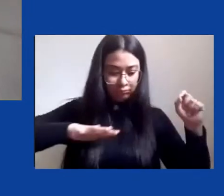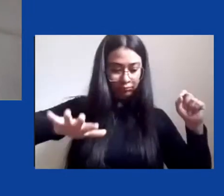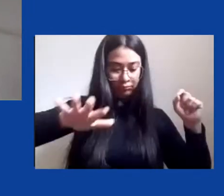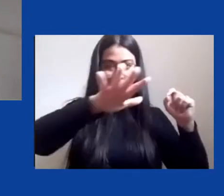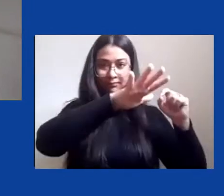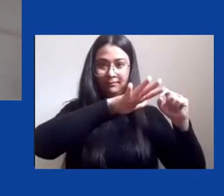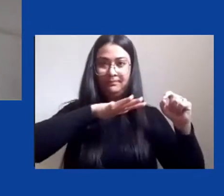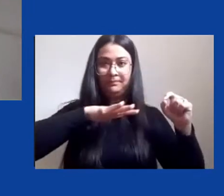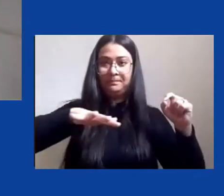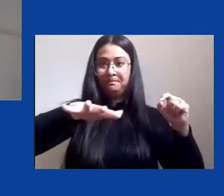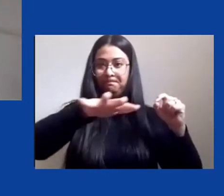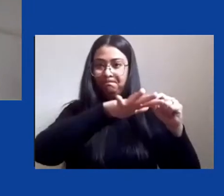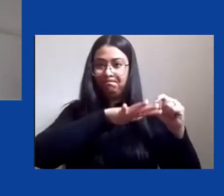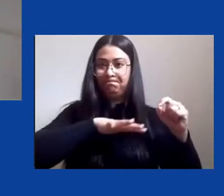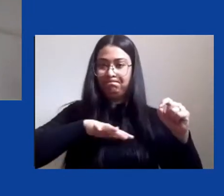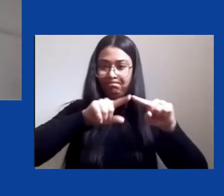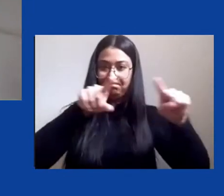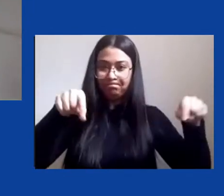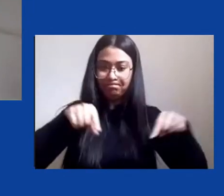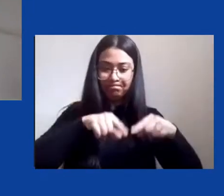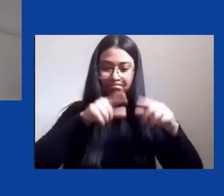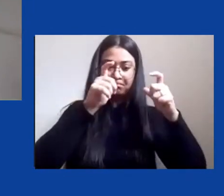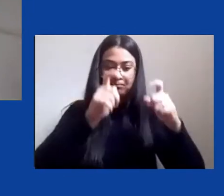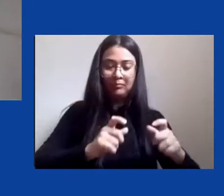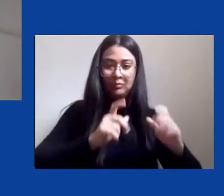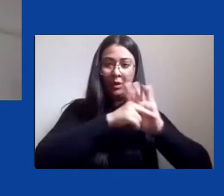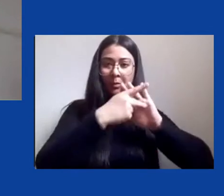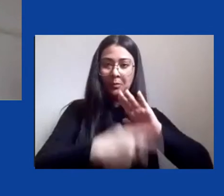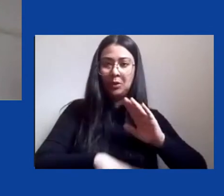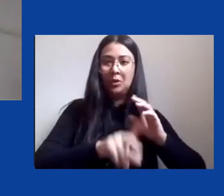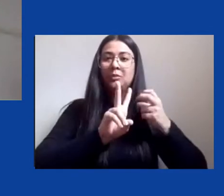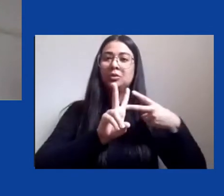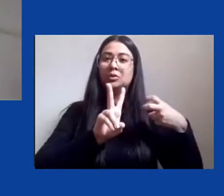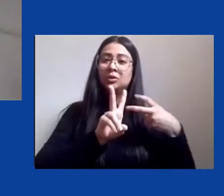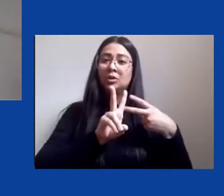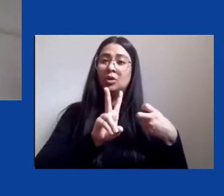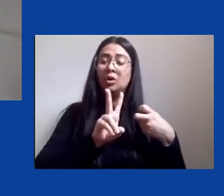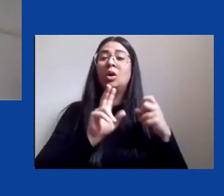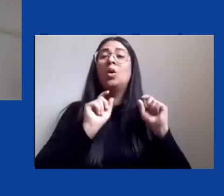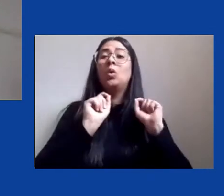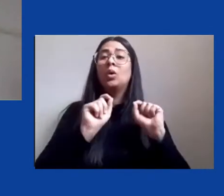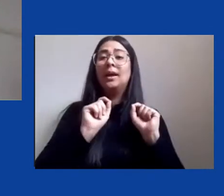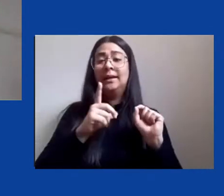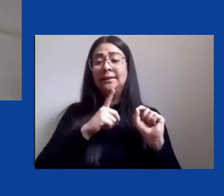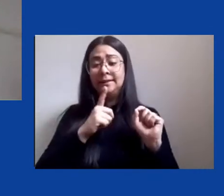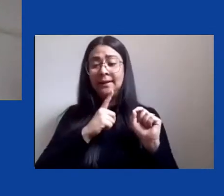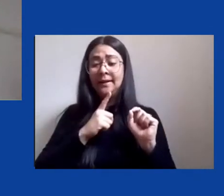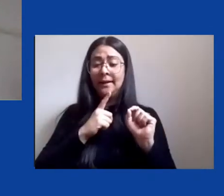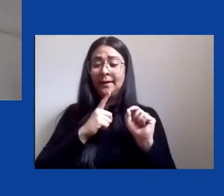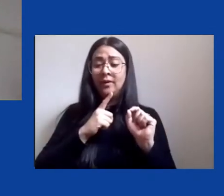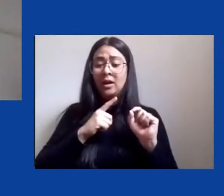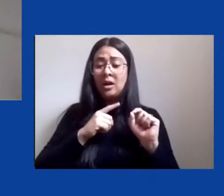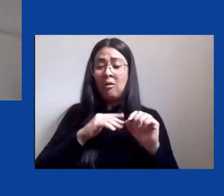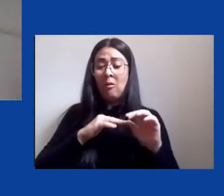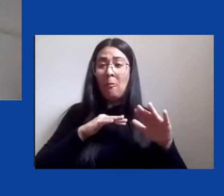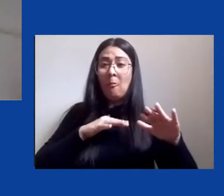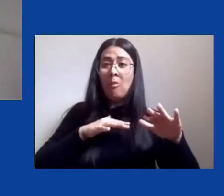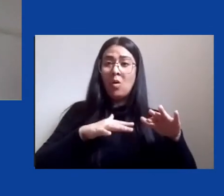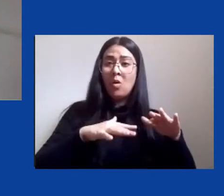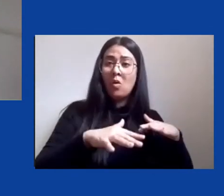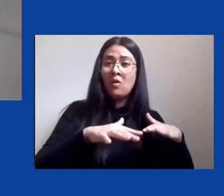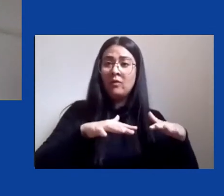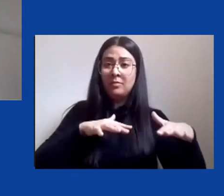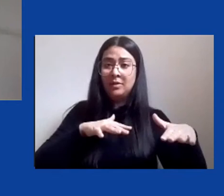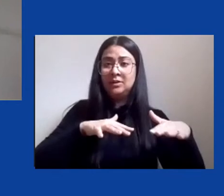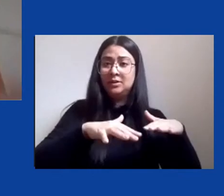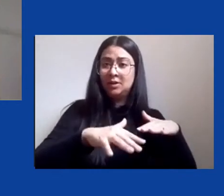indígenas obviamente que se levava em consideração toda a mobilidade que os povos indígenas tinham enfim que